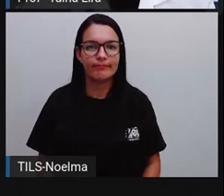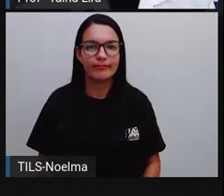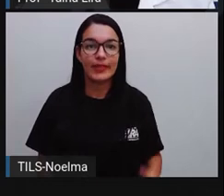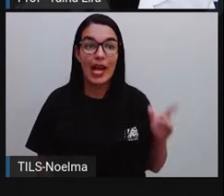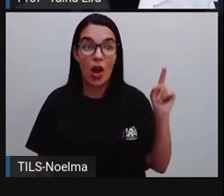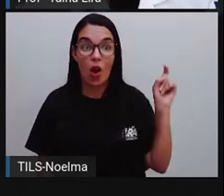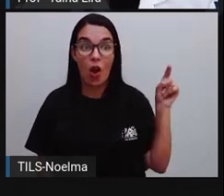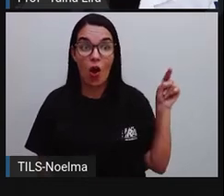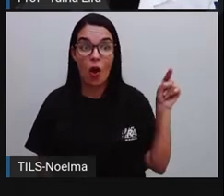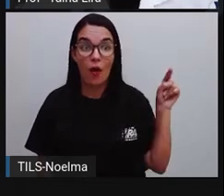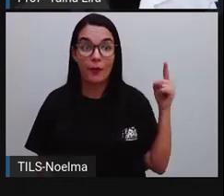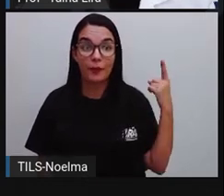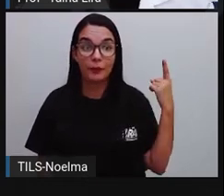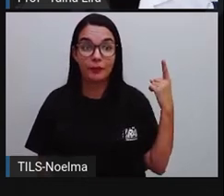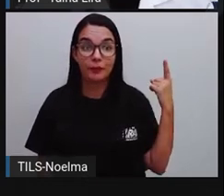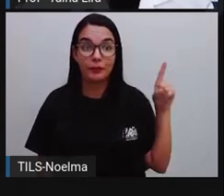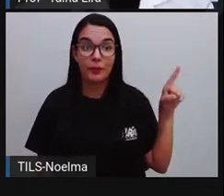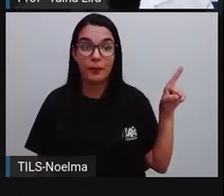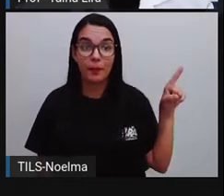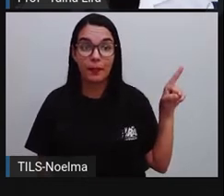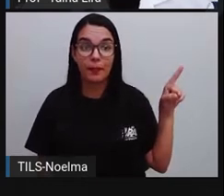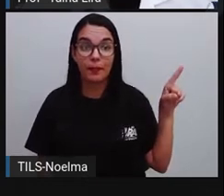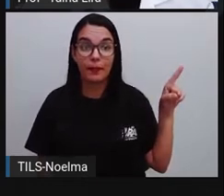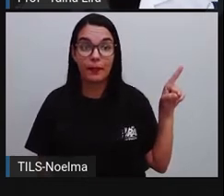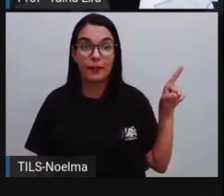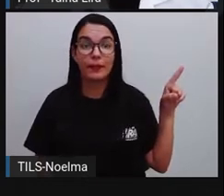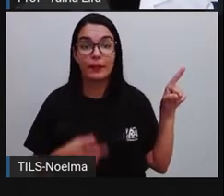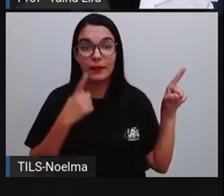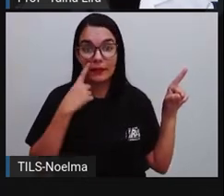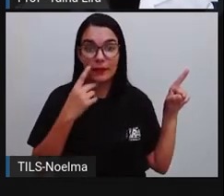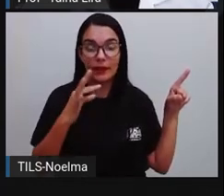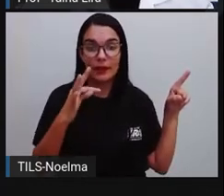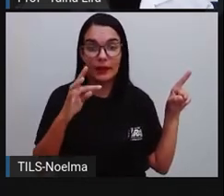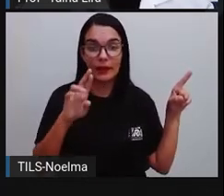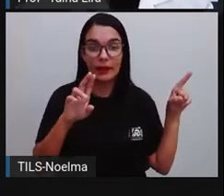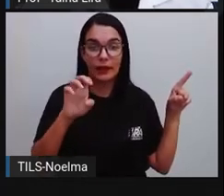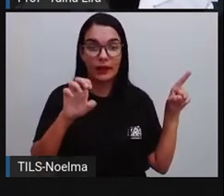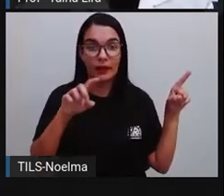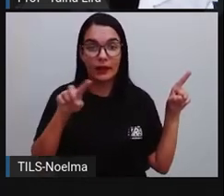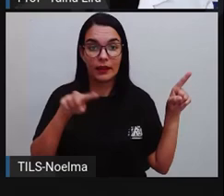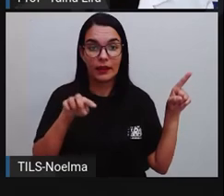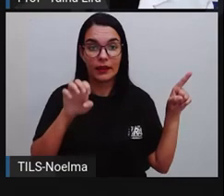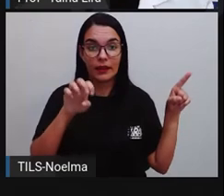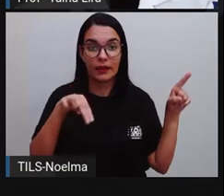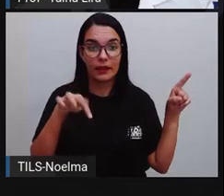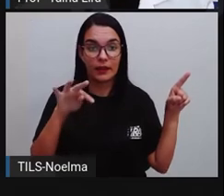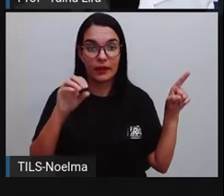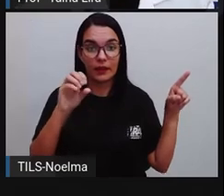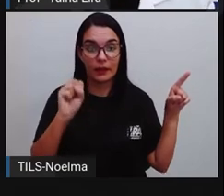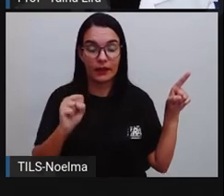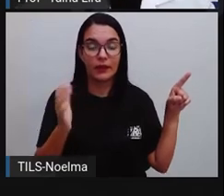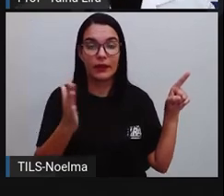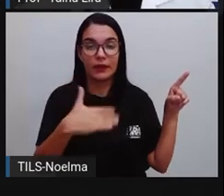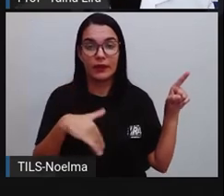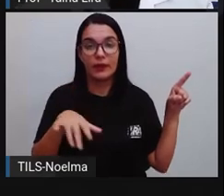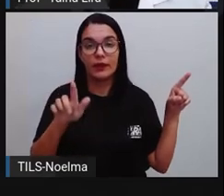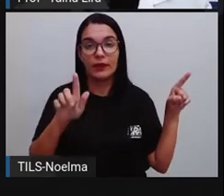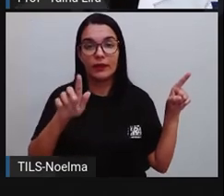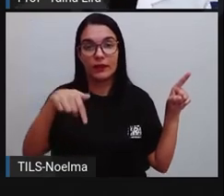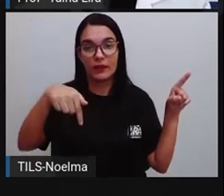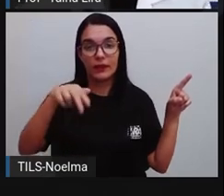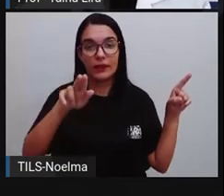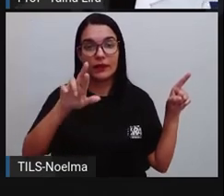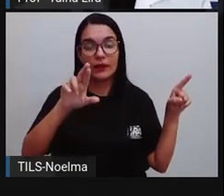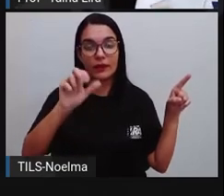Olha lá. Então, a Pró trouxe aqui, ó, 343. Antes da gente